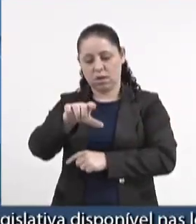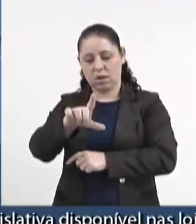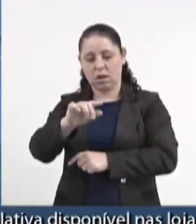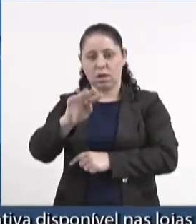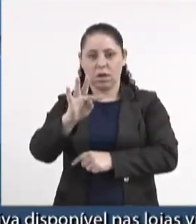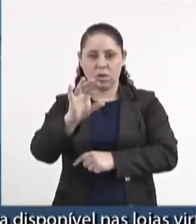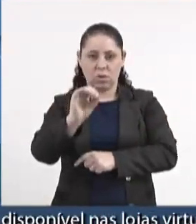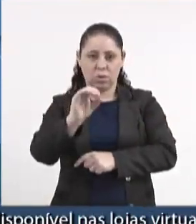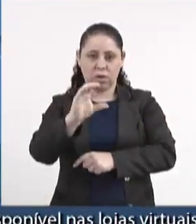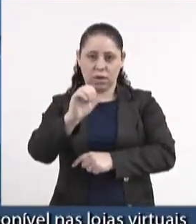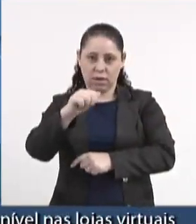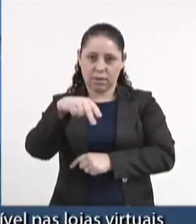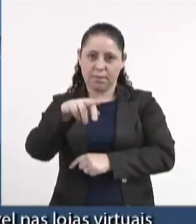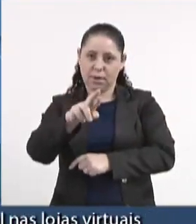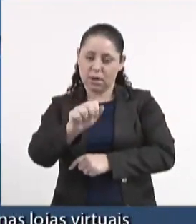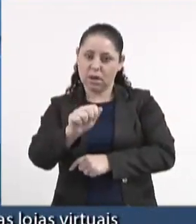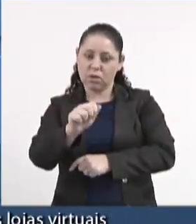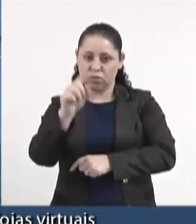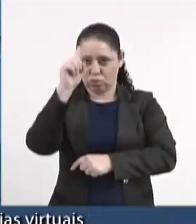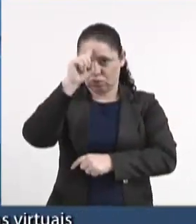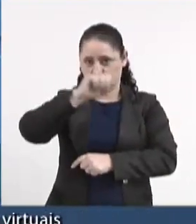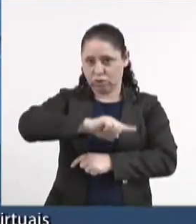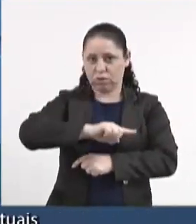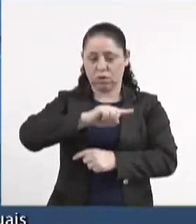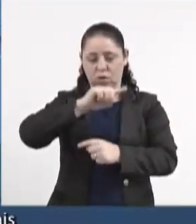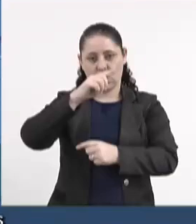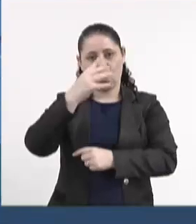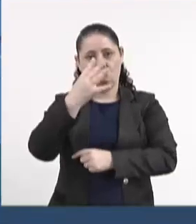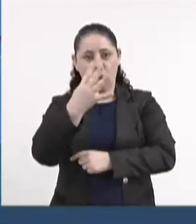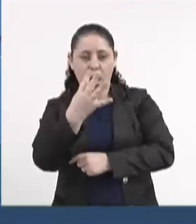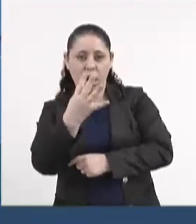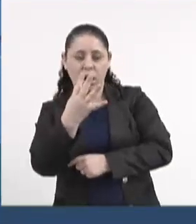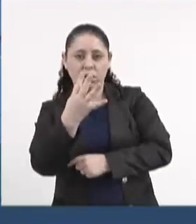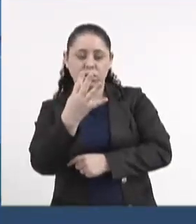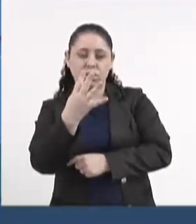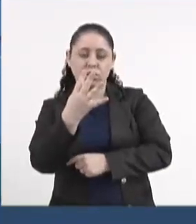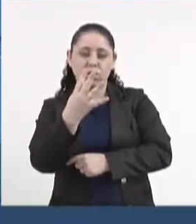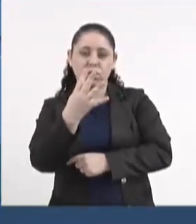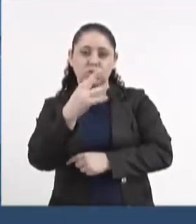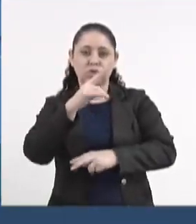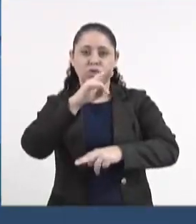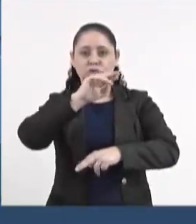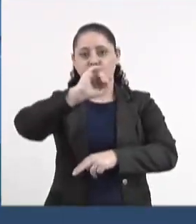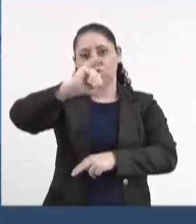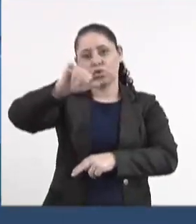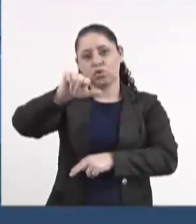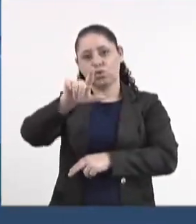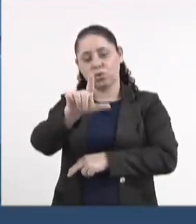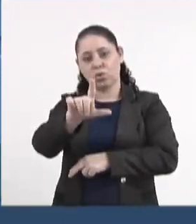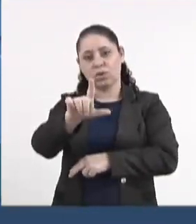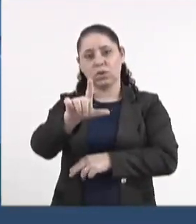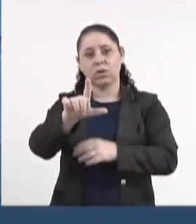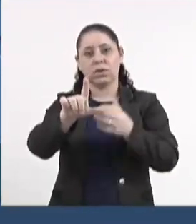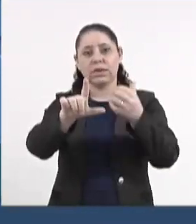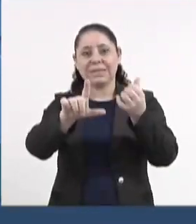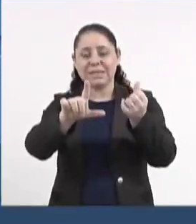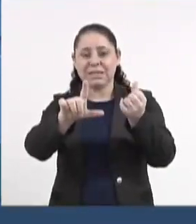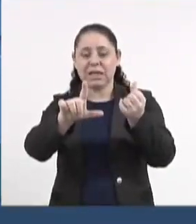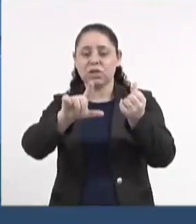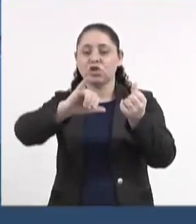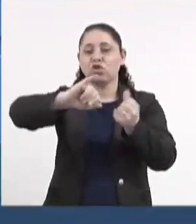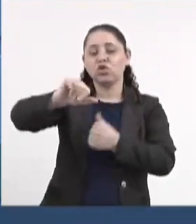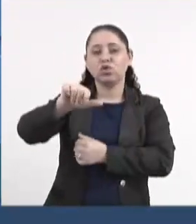Nelito Câmara, para os dias 4 do 7 e 6 do 7.